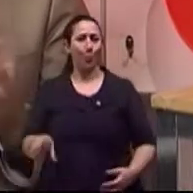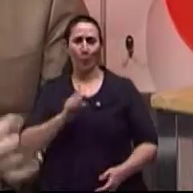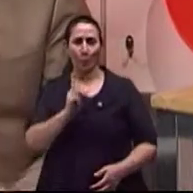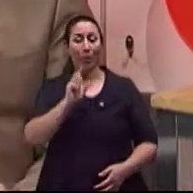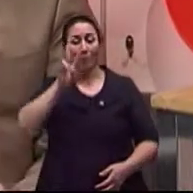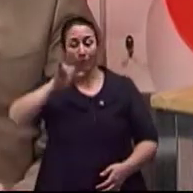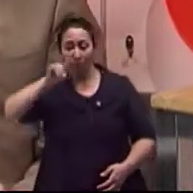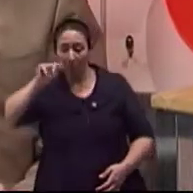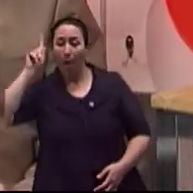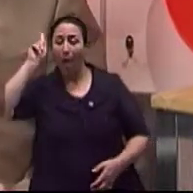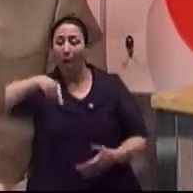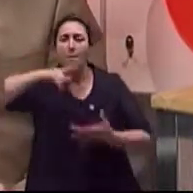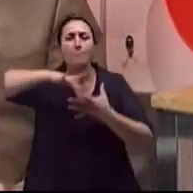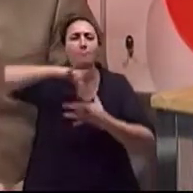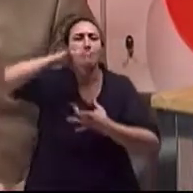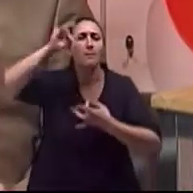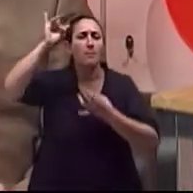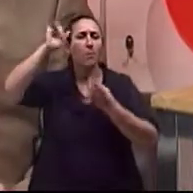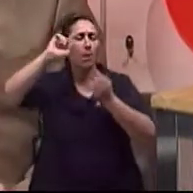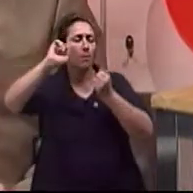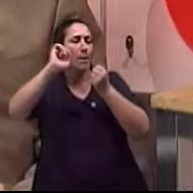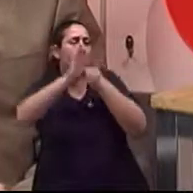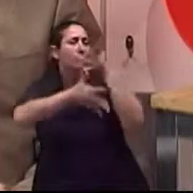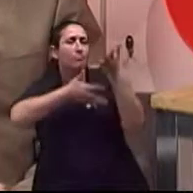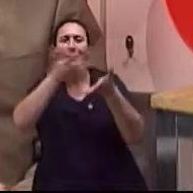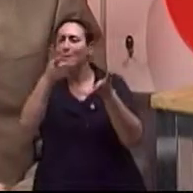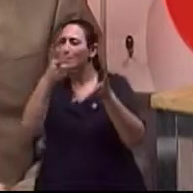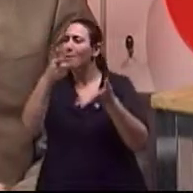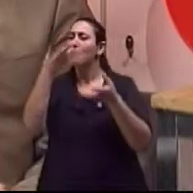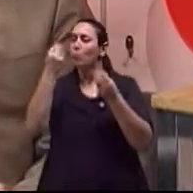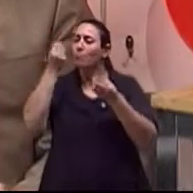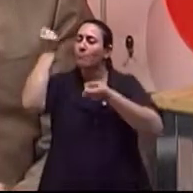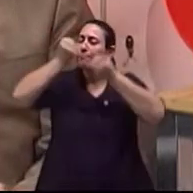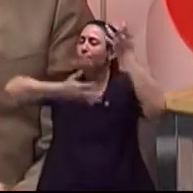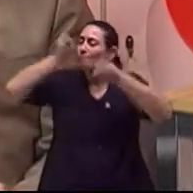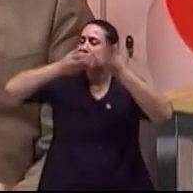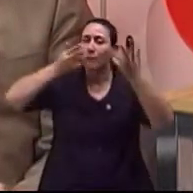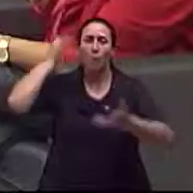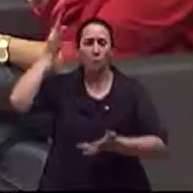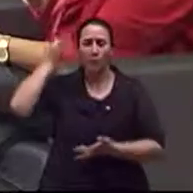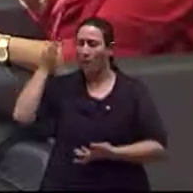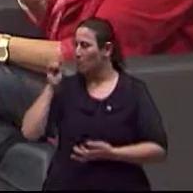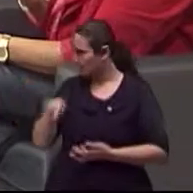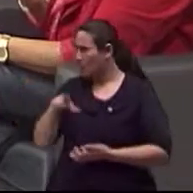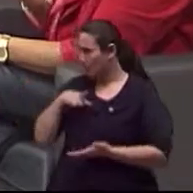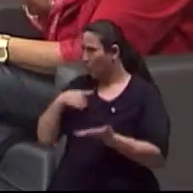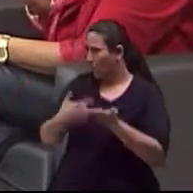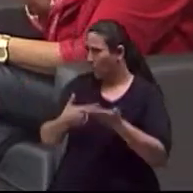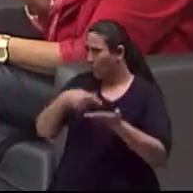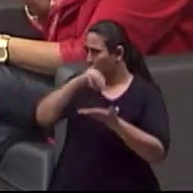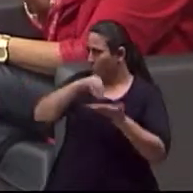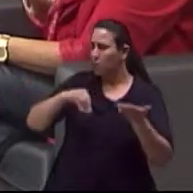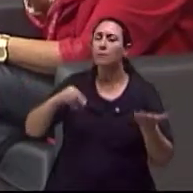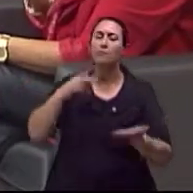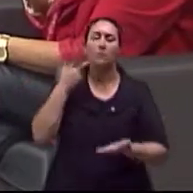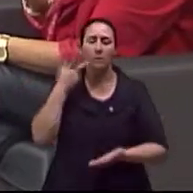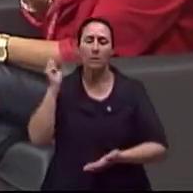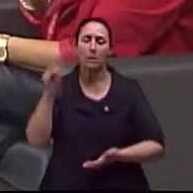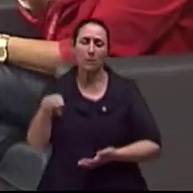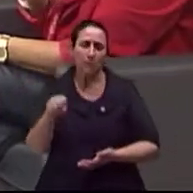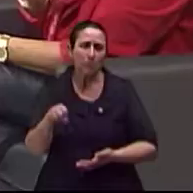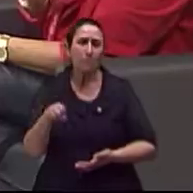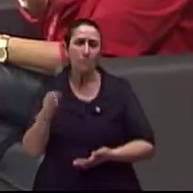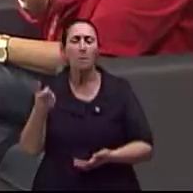abstração filosófica Claro Perfeito E isso está aqui no livro Pode ser um incentivo para você começar Com